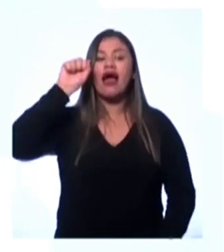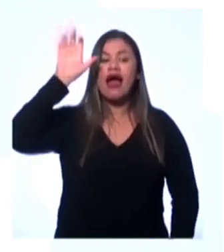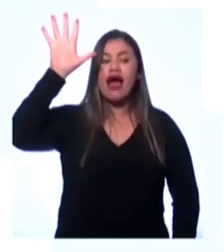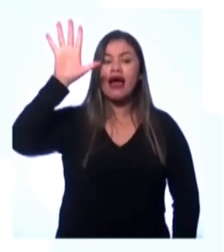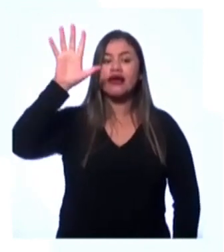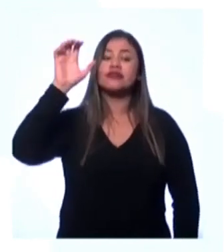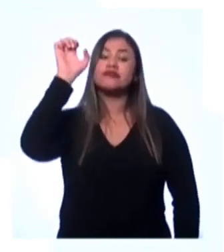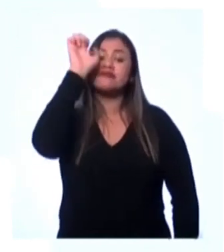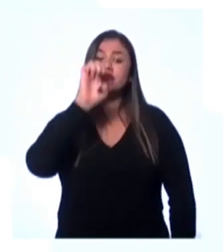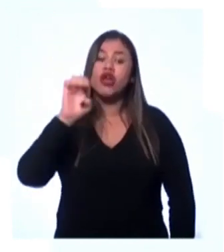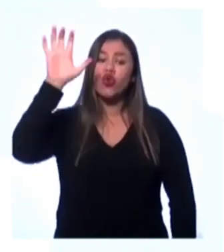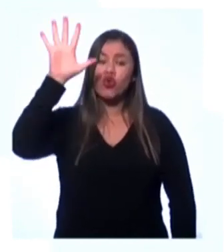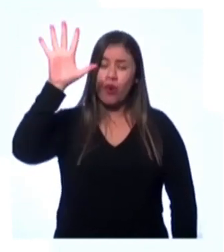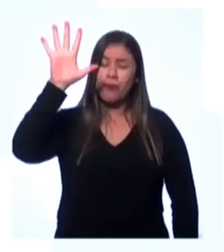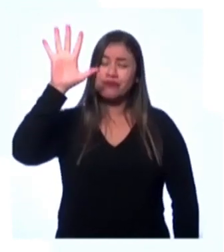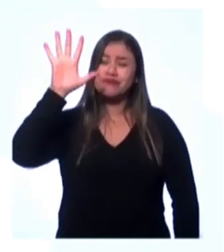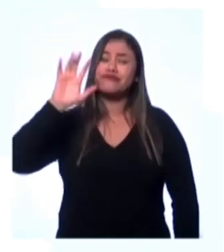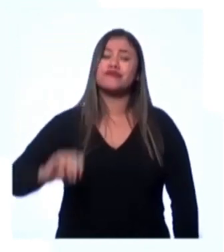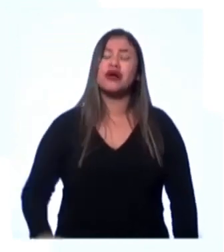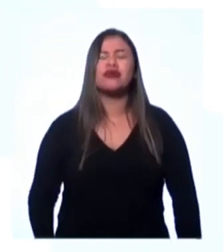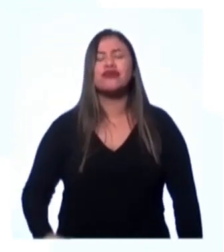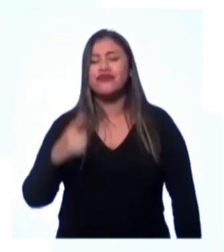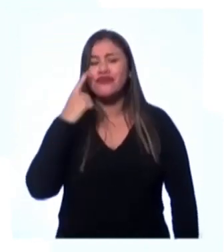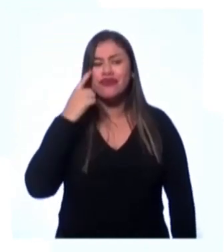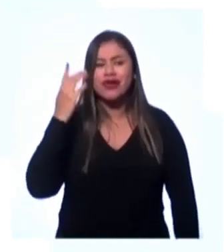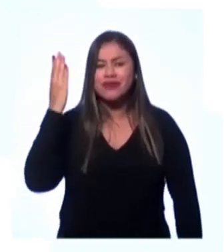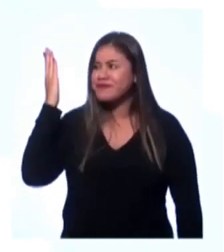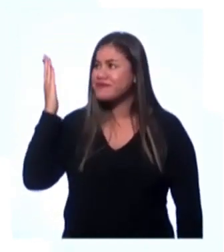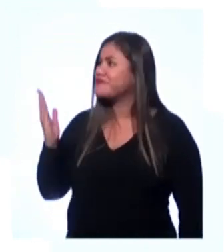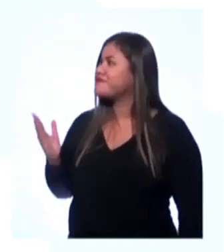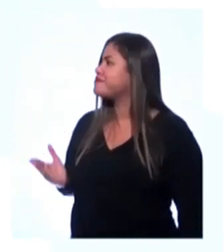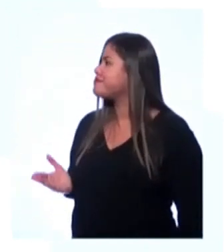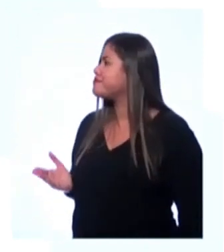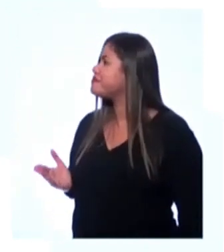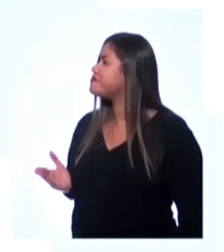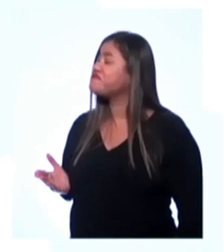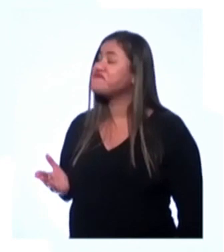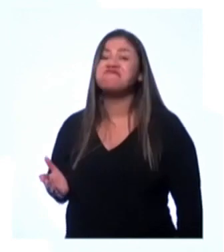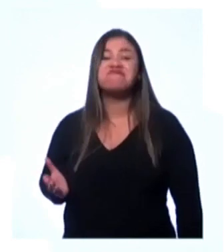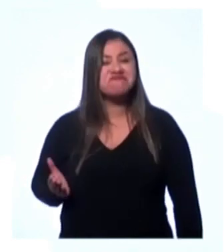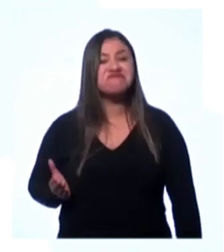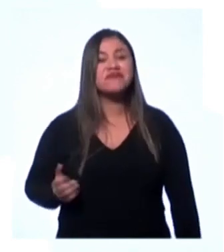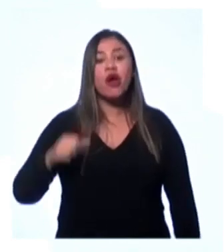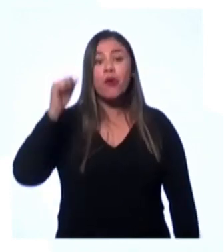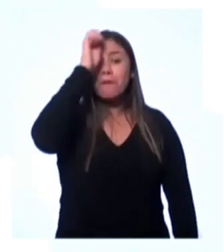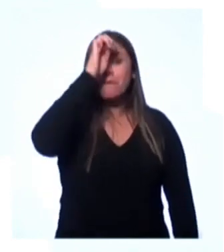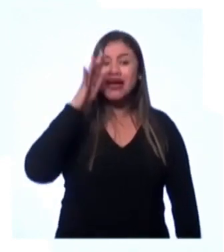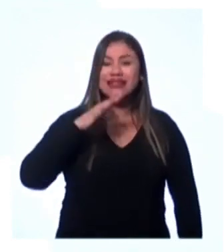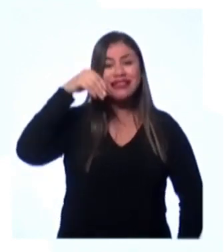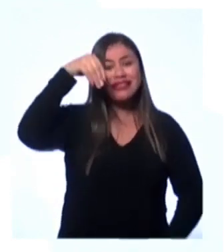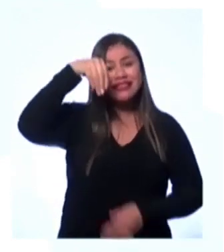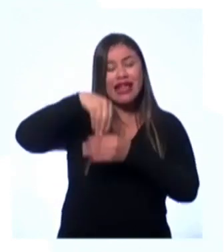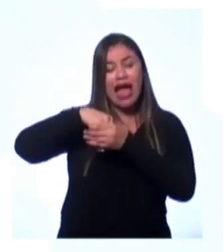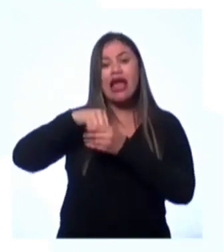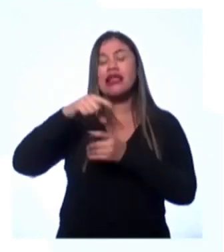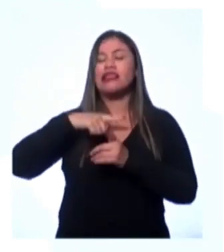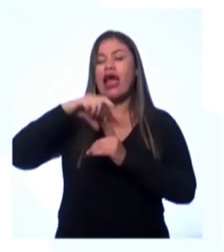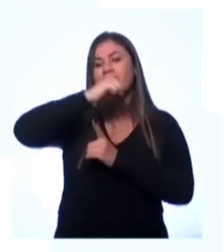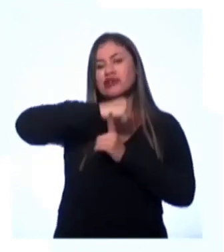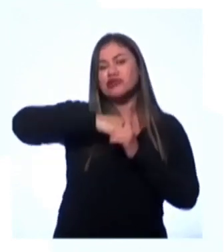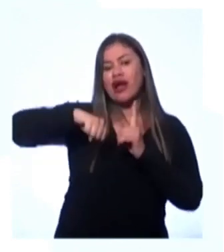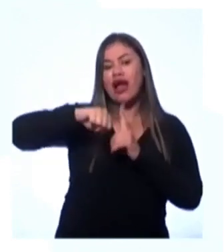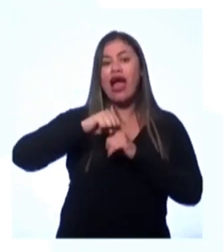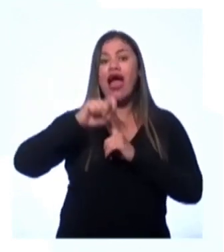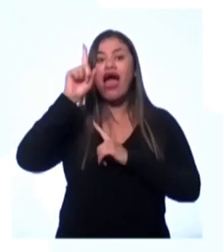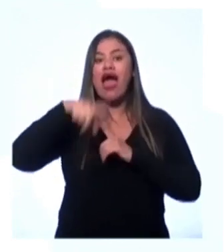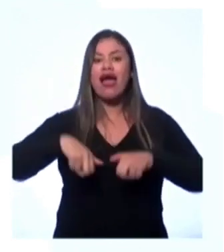Vejam, o brasileiro, dentro dessa construção sociológica, ele possui uma etnia, que